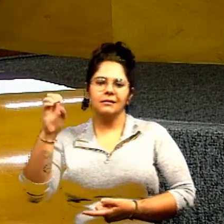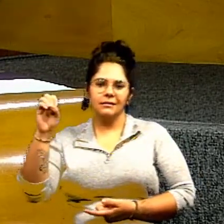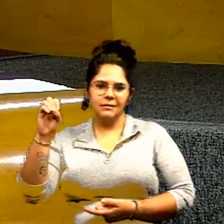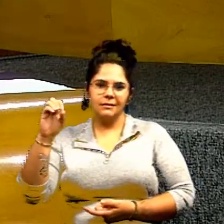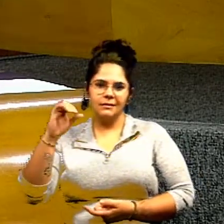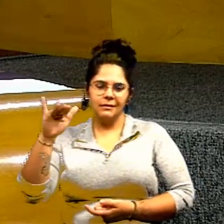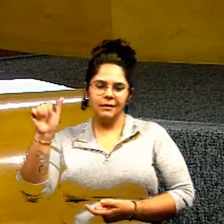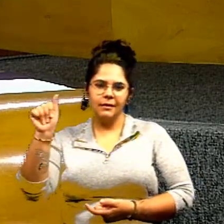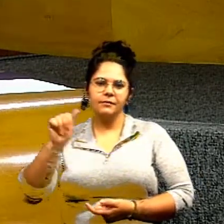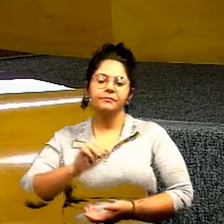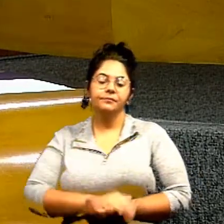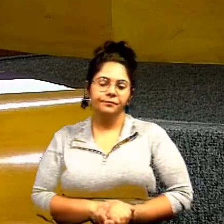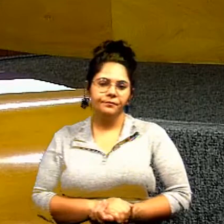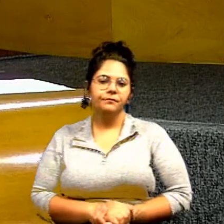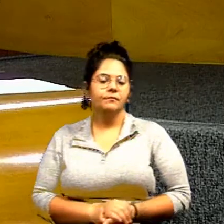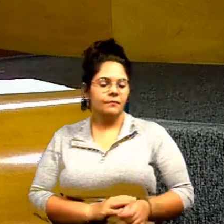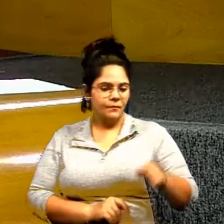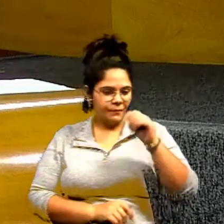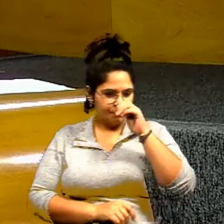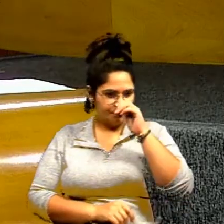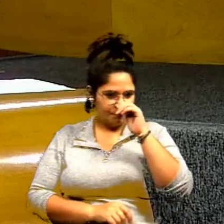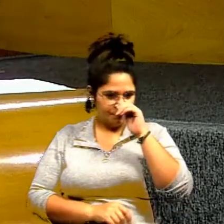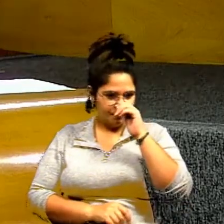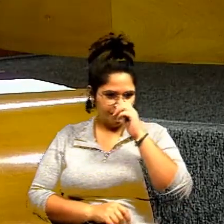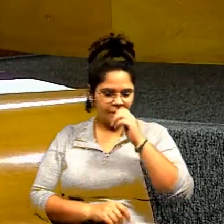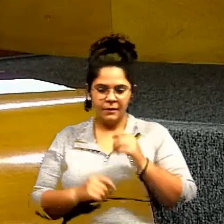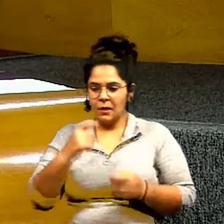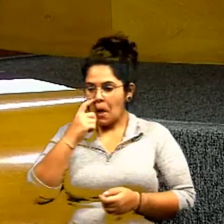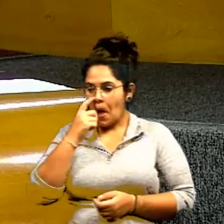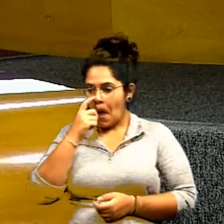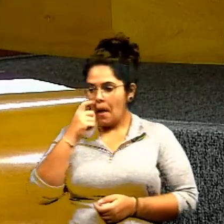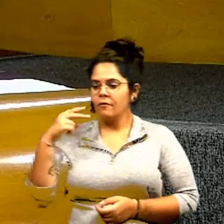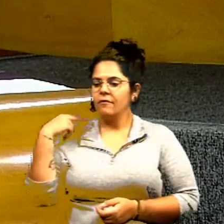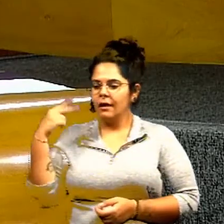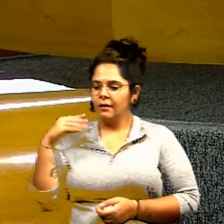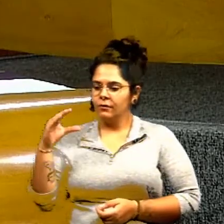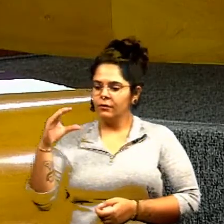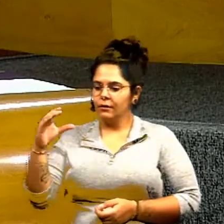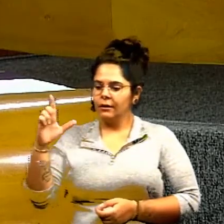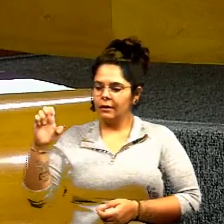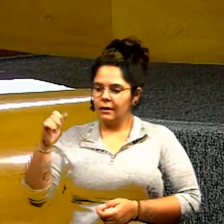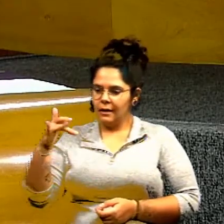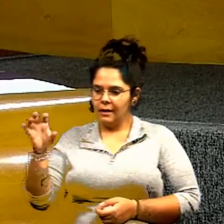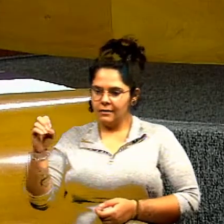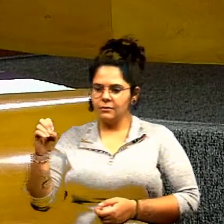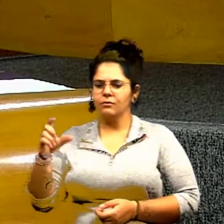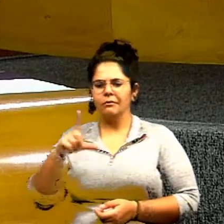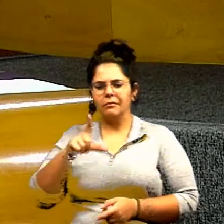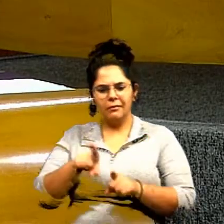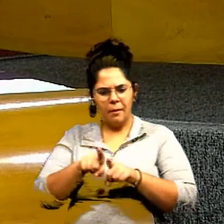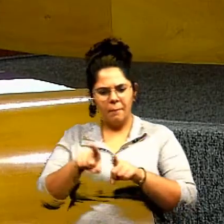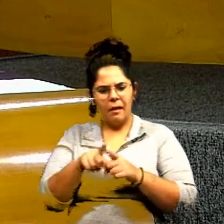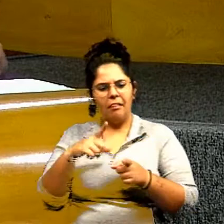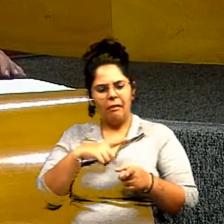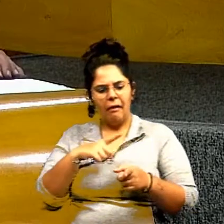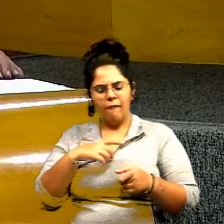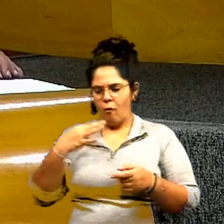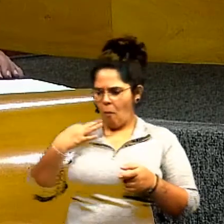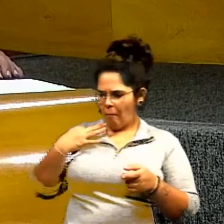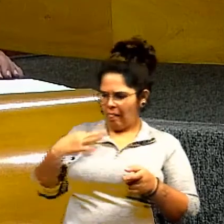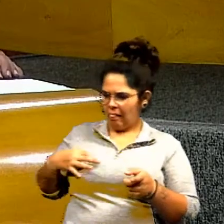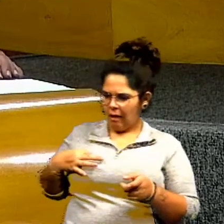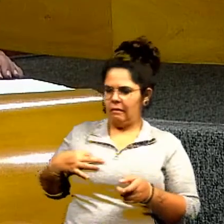E o próprio Cresce também foi homenageado e prestigiado no governo Paulo Garcia. Mas,